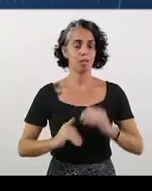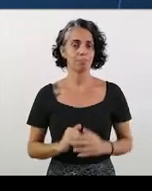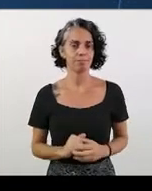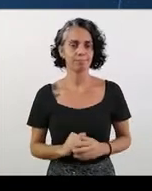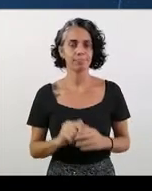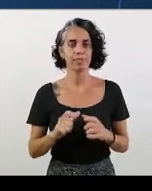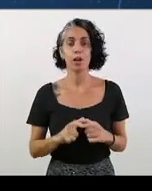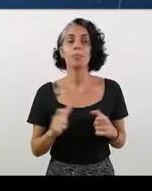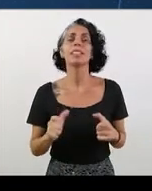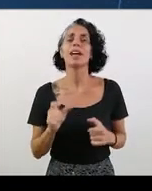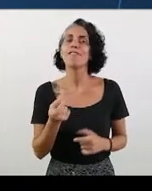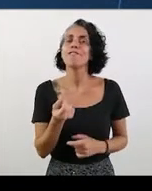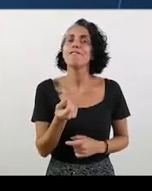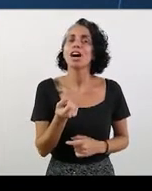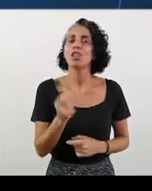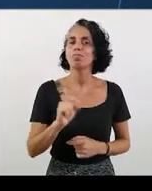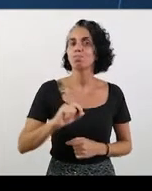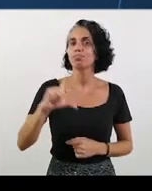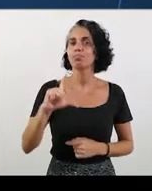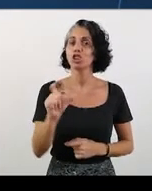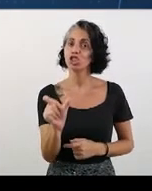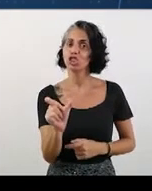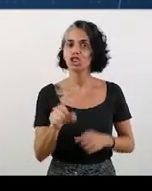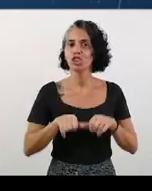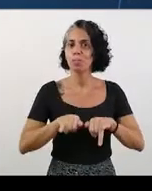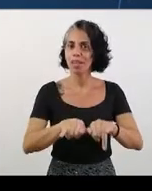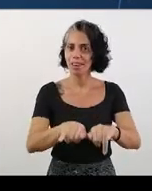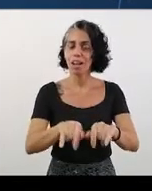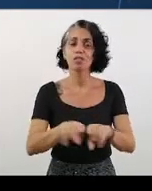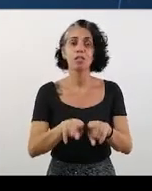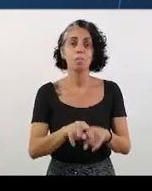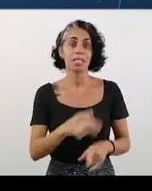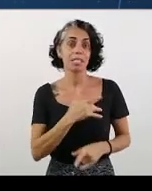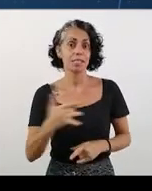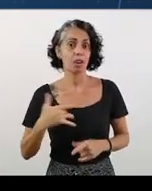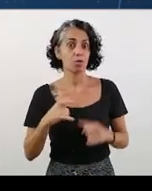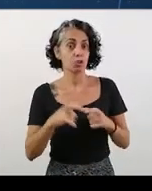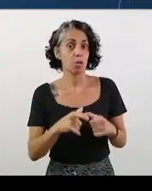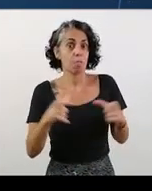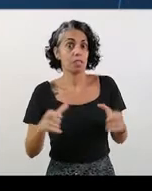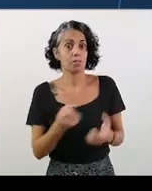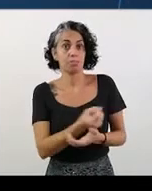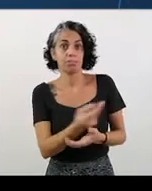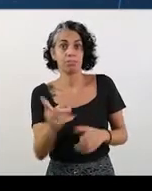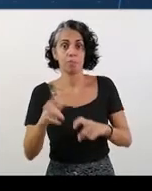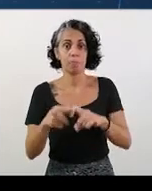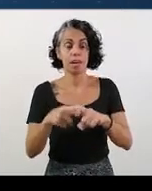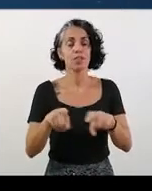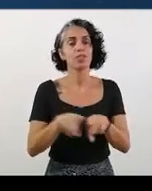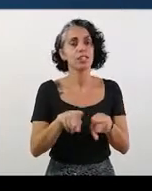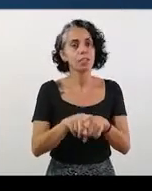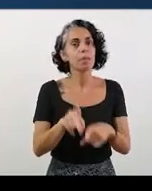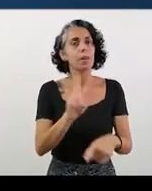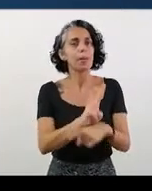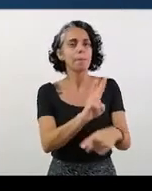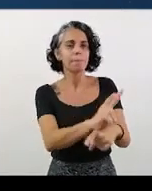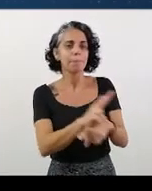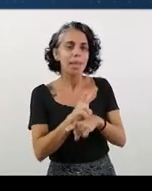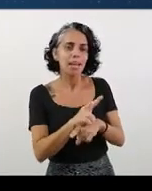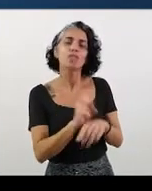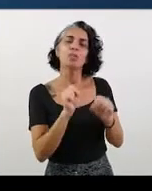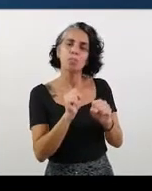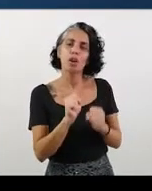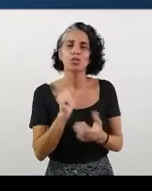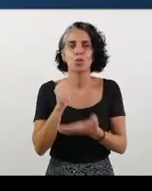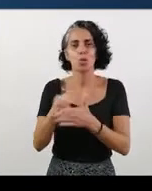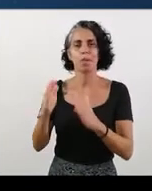Aumentar o valor do ticket refeição, ampliar a cobertura do plano de saúde e expandir o crédito para os servidores adquirirem o seu